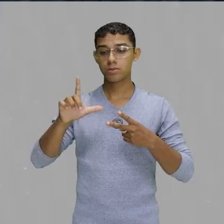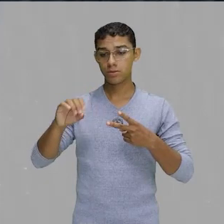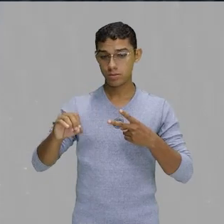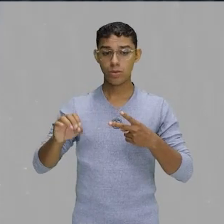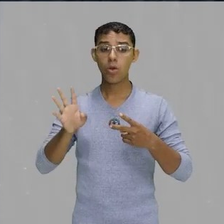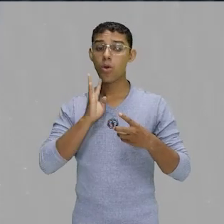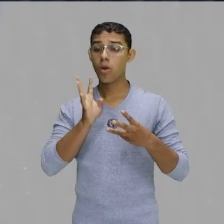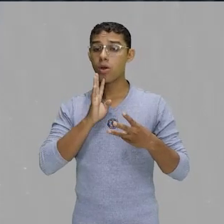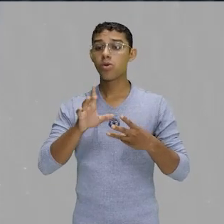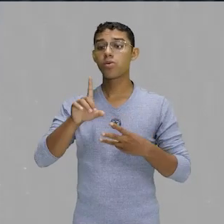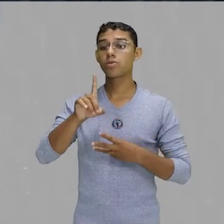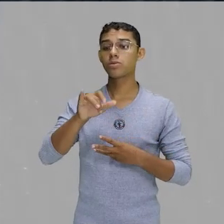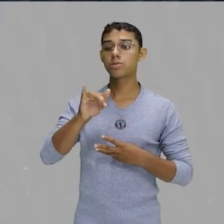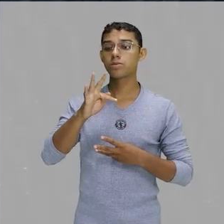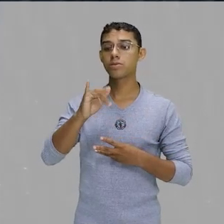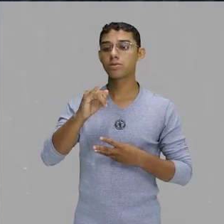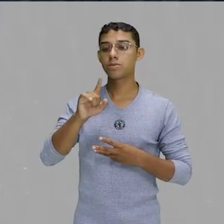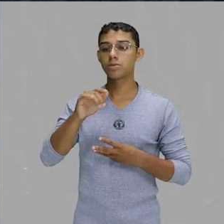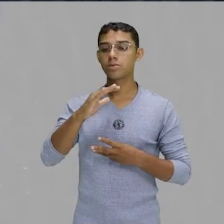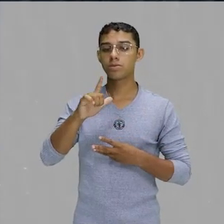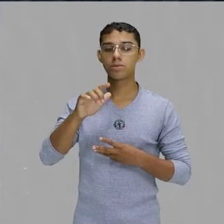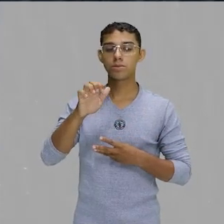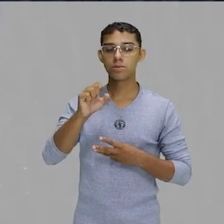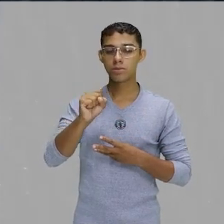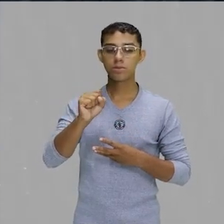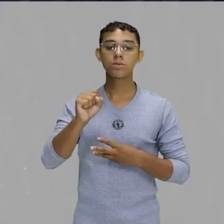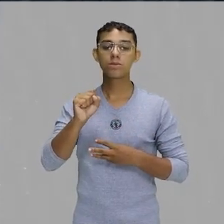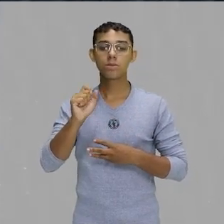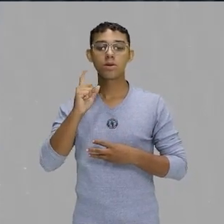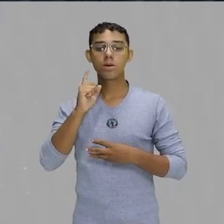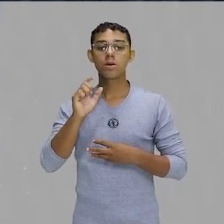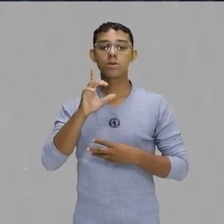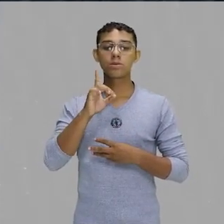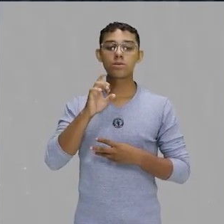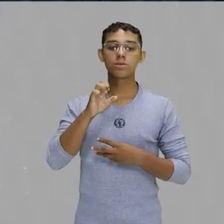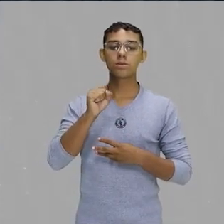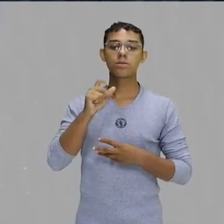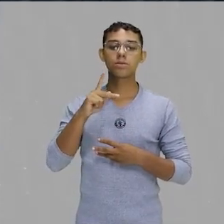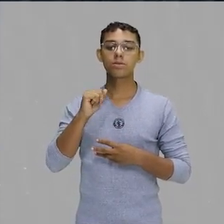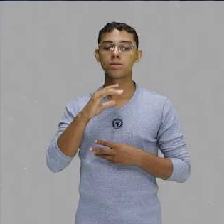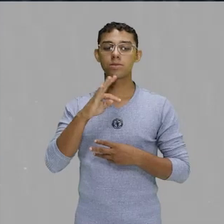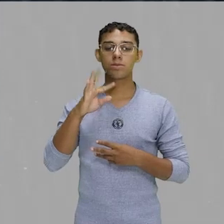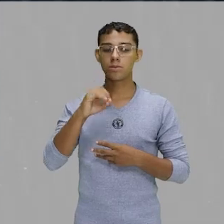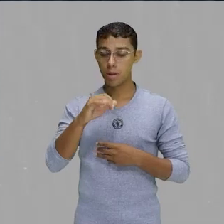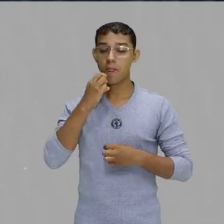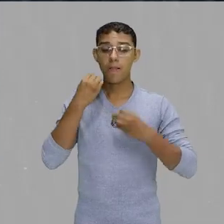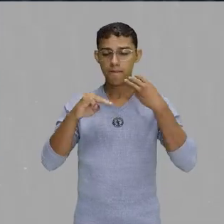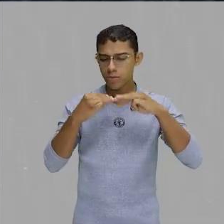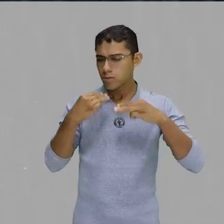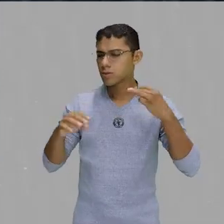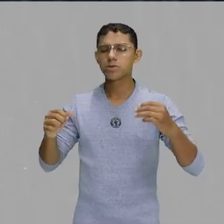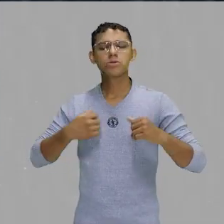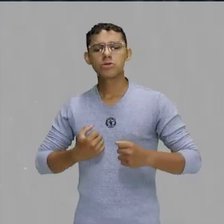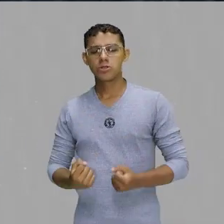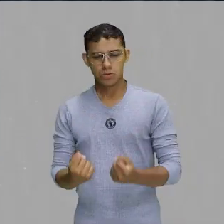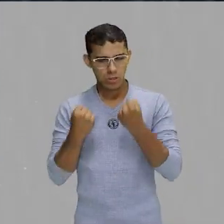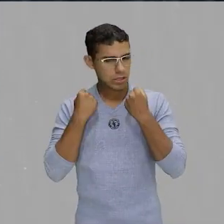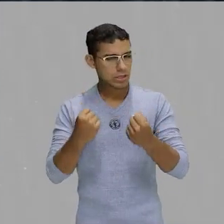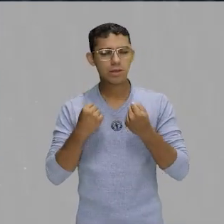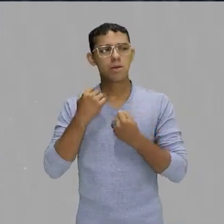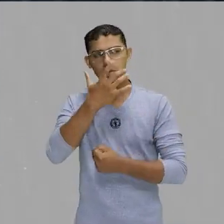de Despacito? Tá? Do Falsing? Pois é, Despacito tocou muito, embalou muita academia, muita gente